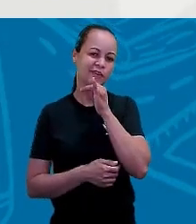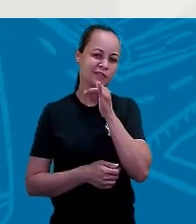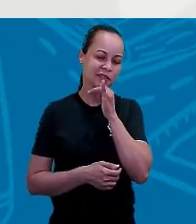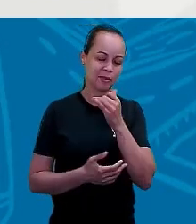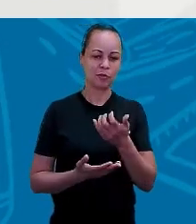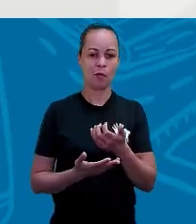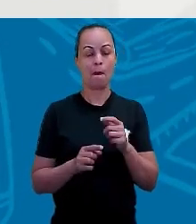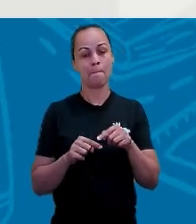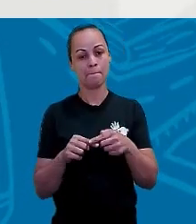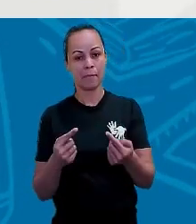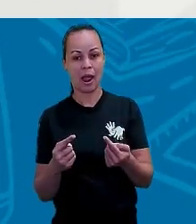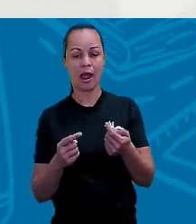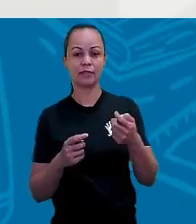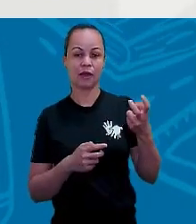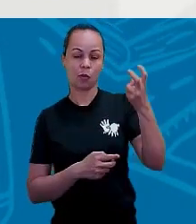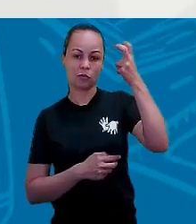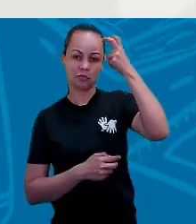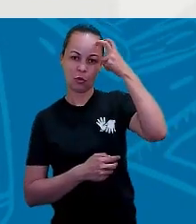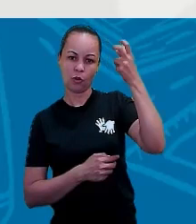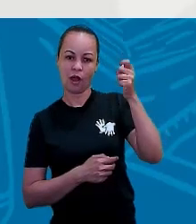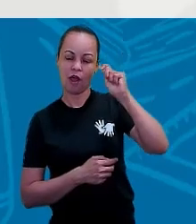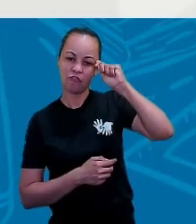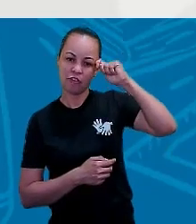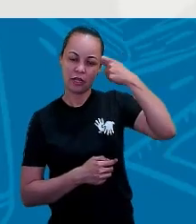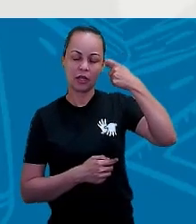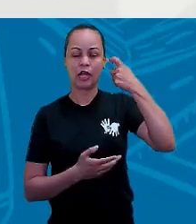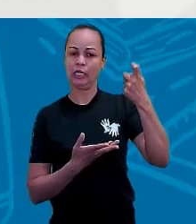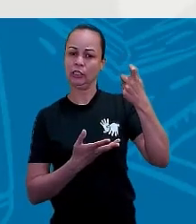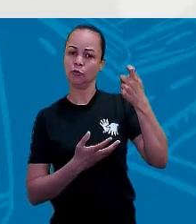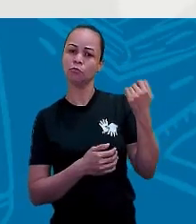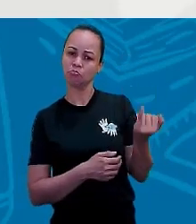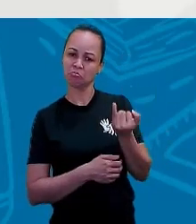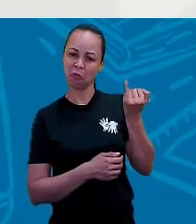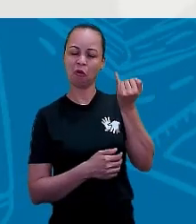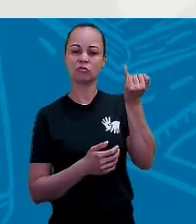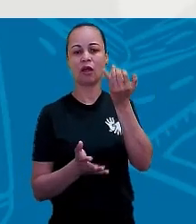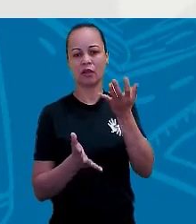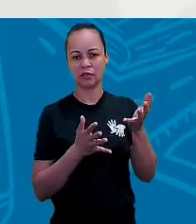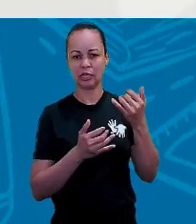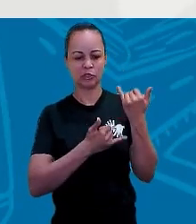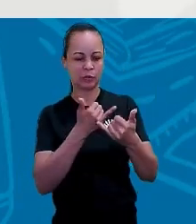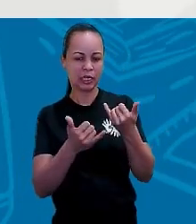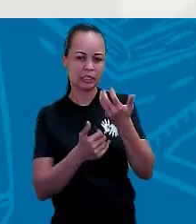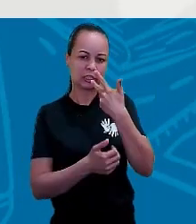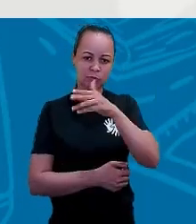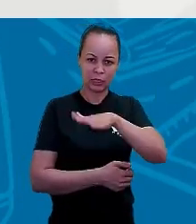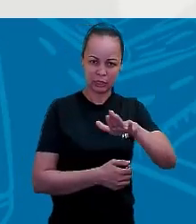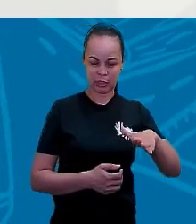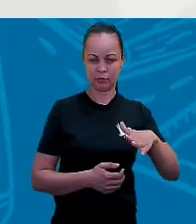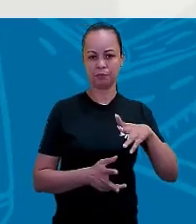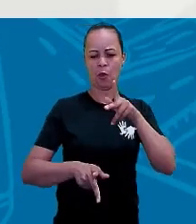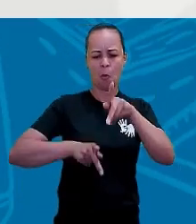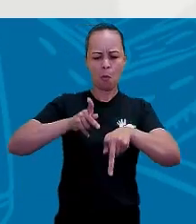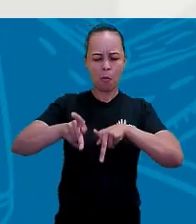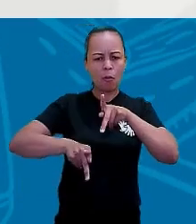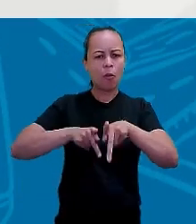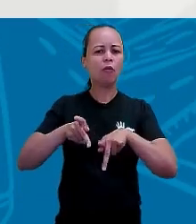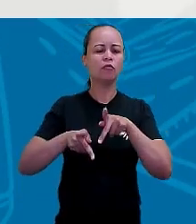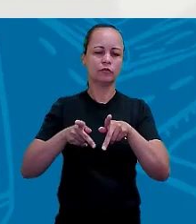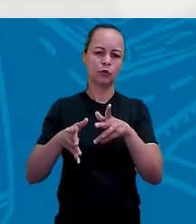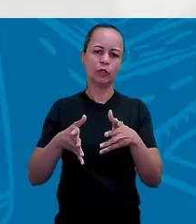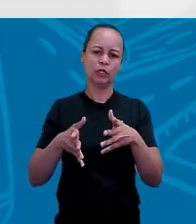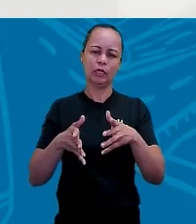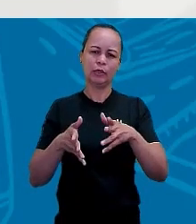Mas a cultura africana é rica nas brincadeiras para as crianças. É um povo que por muito